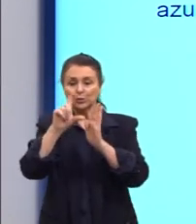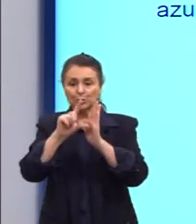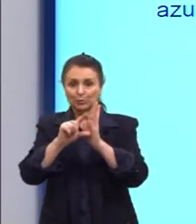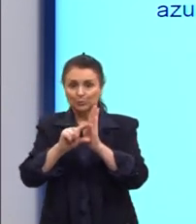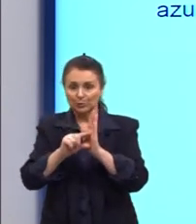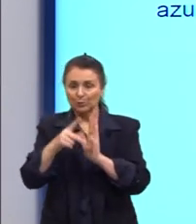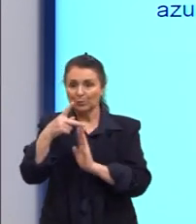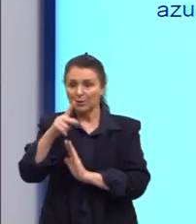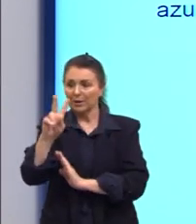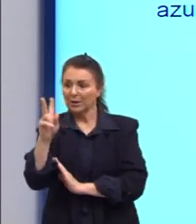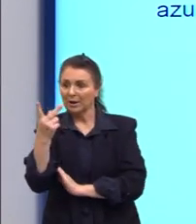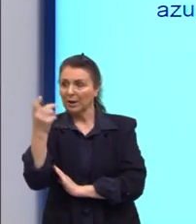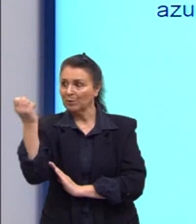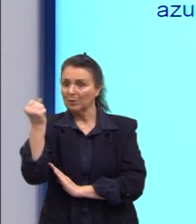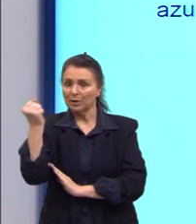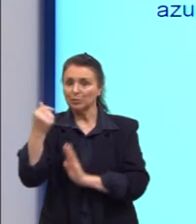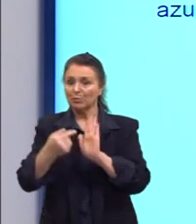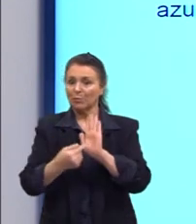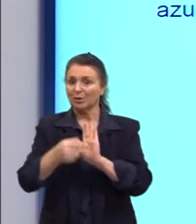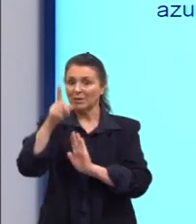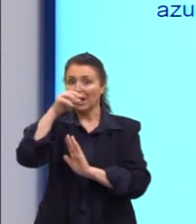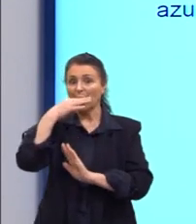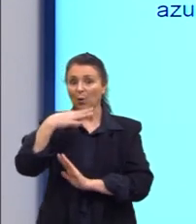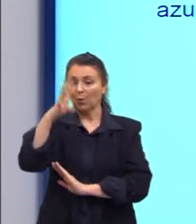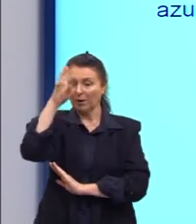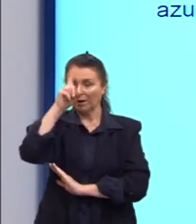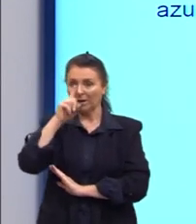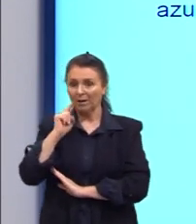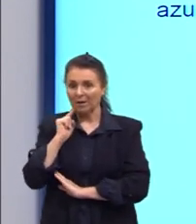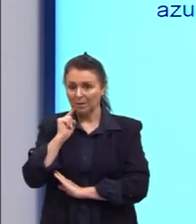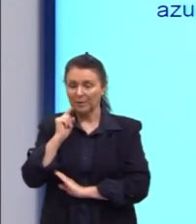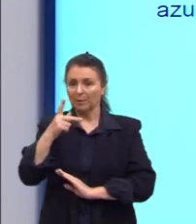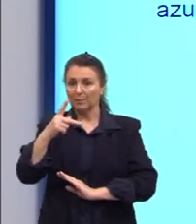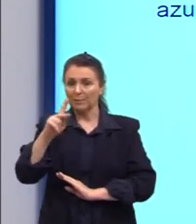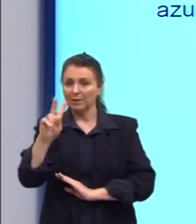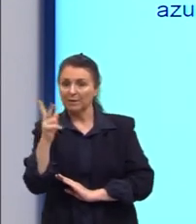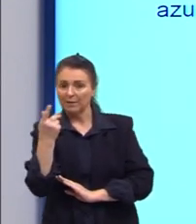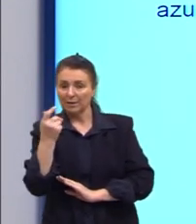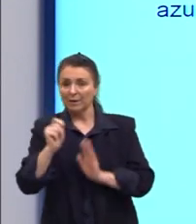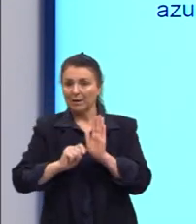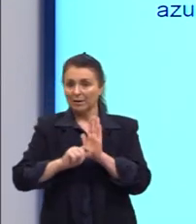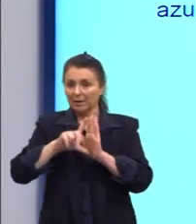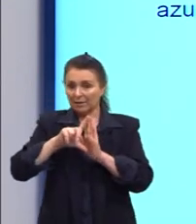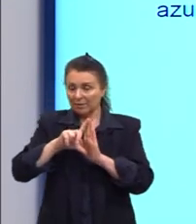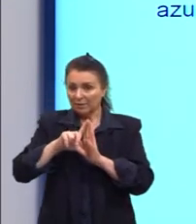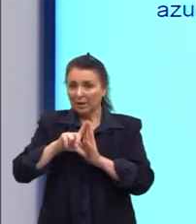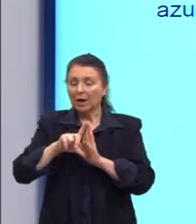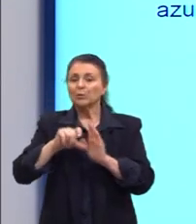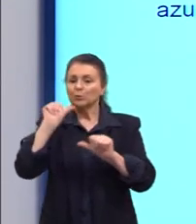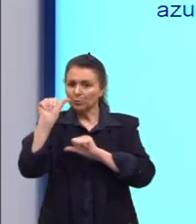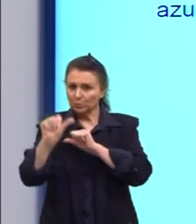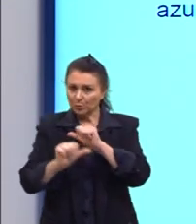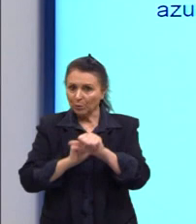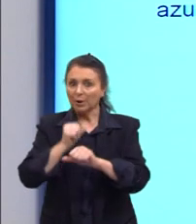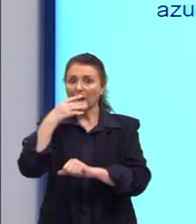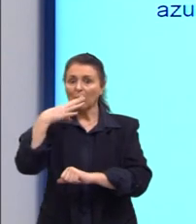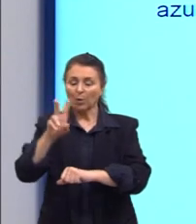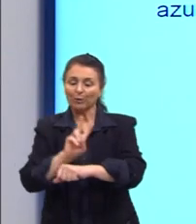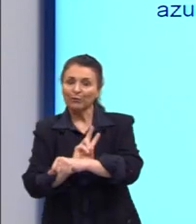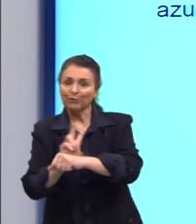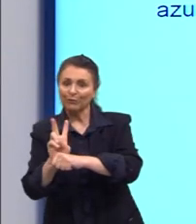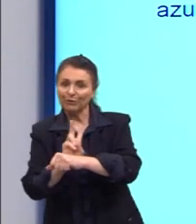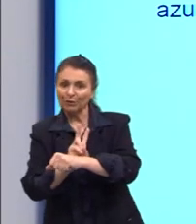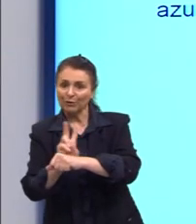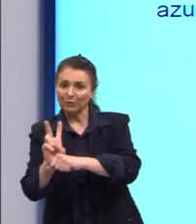pH do leite torna o indicador amarelo. O pH mais elevado o indicador adquire a cor violeta e em meio